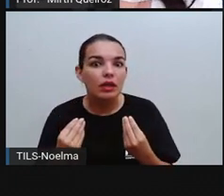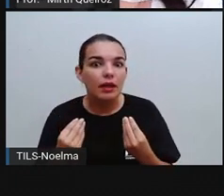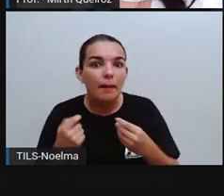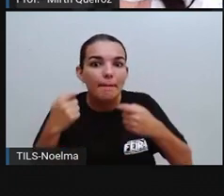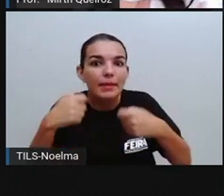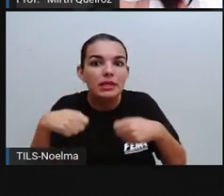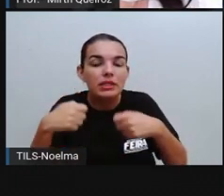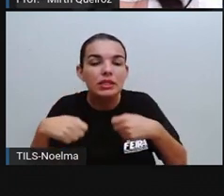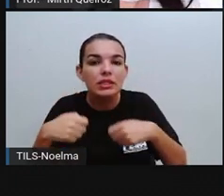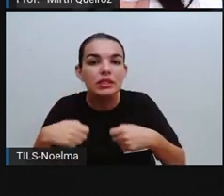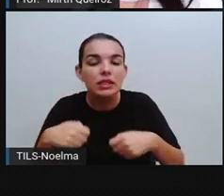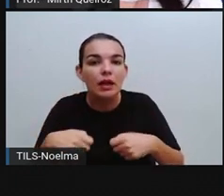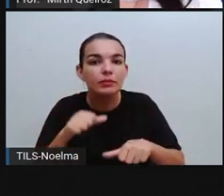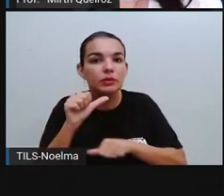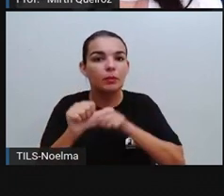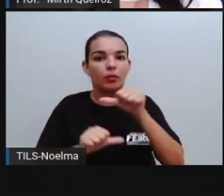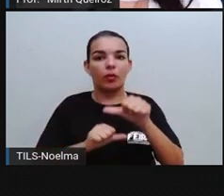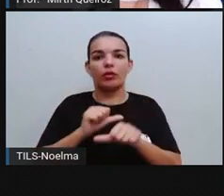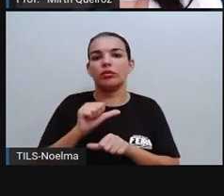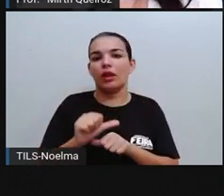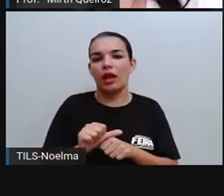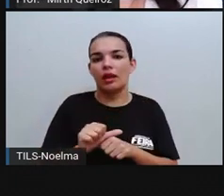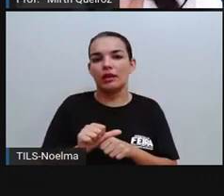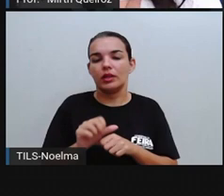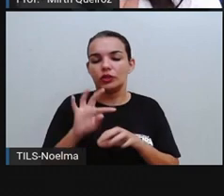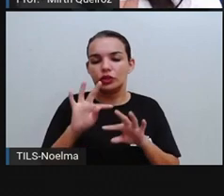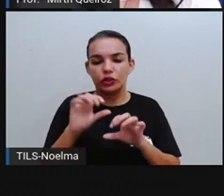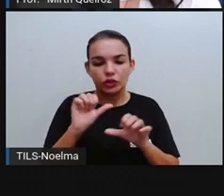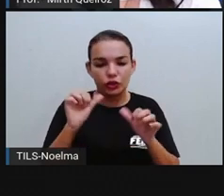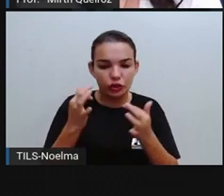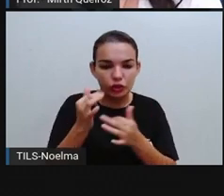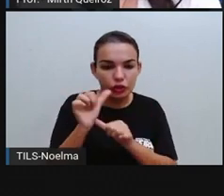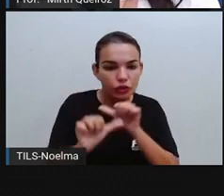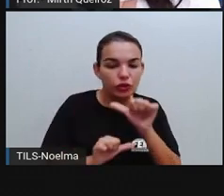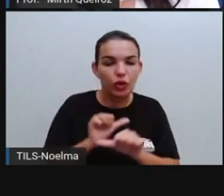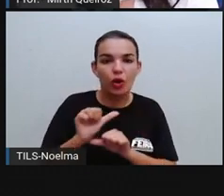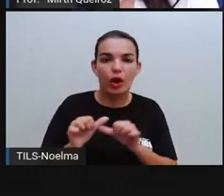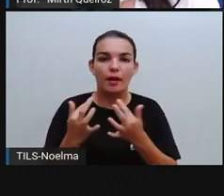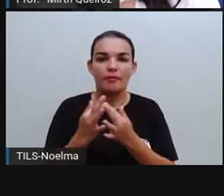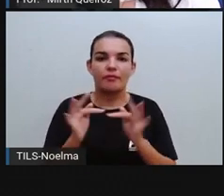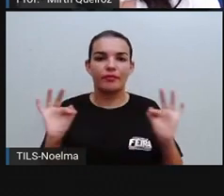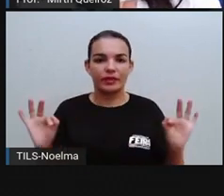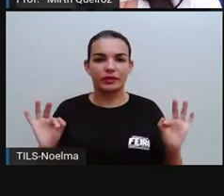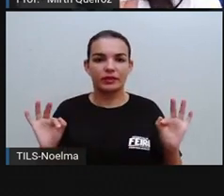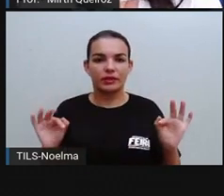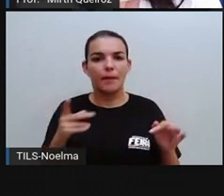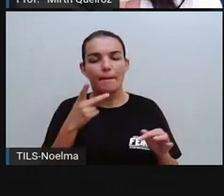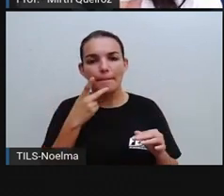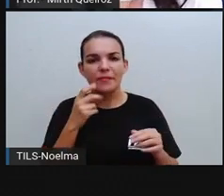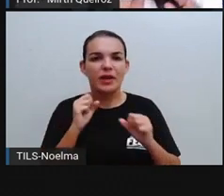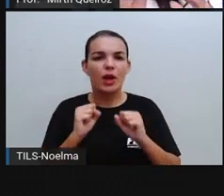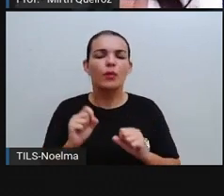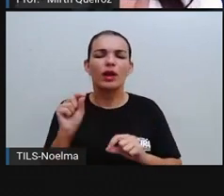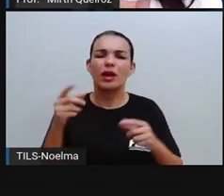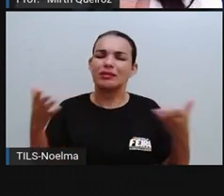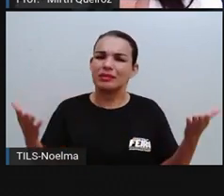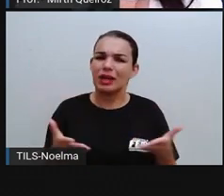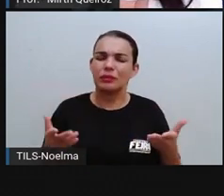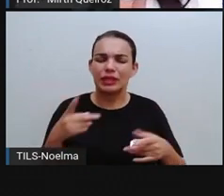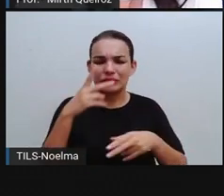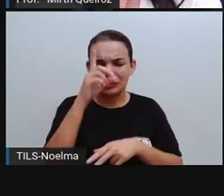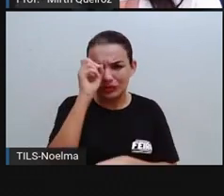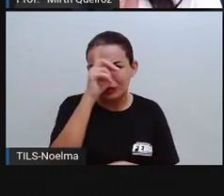preta, nós vamos moldar o nosso vocabulário e vamos utilizar a coisa está difícil, certo? Porque essa